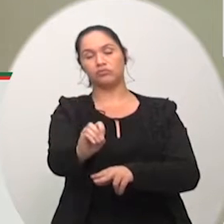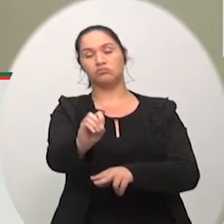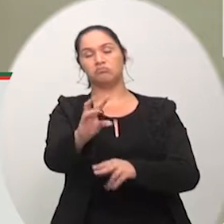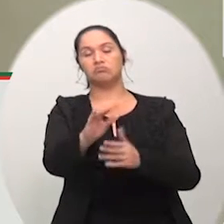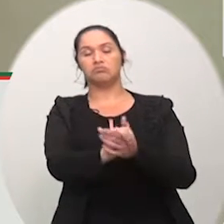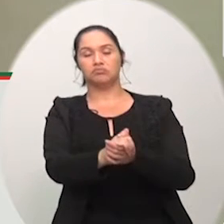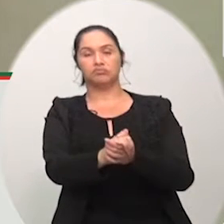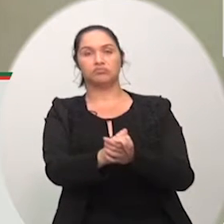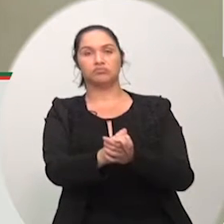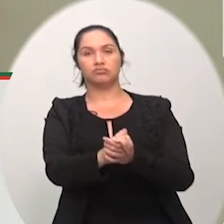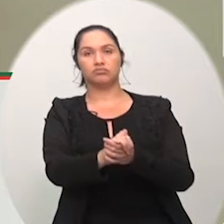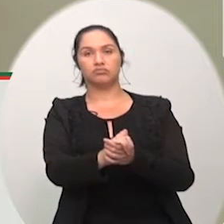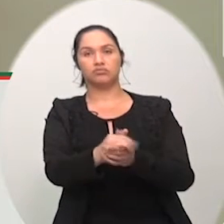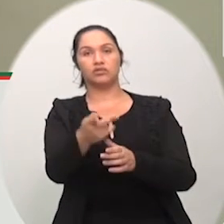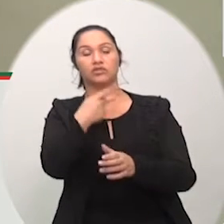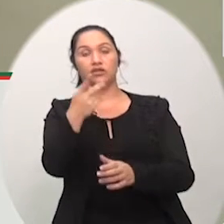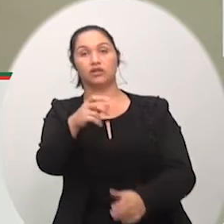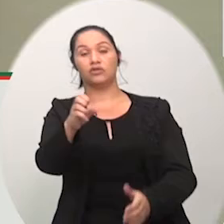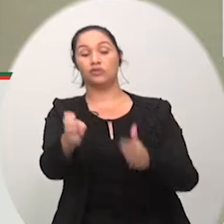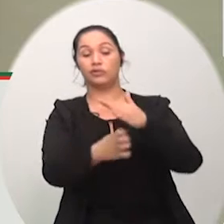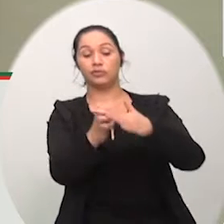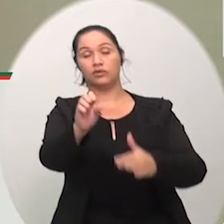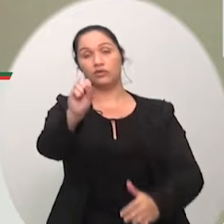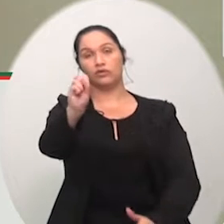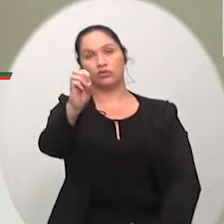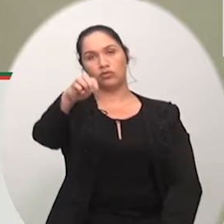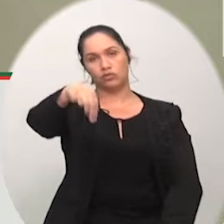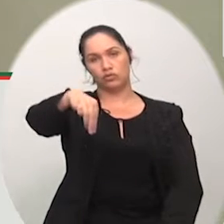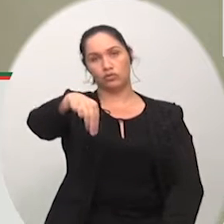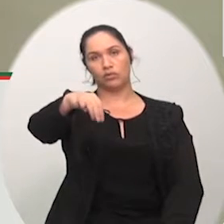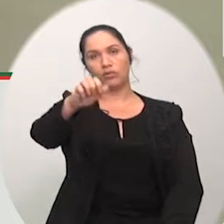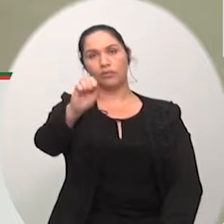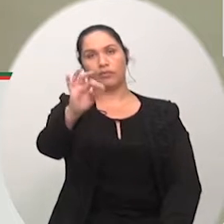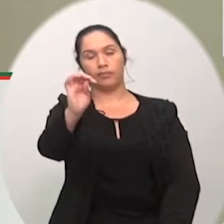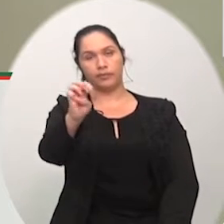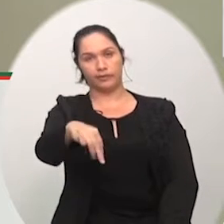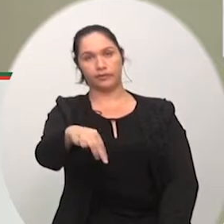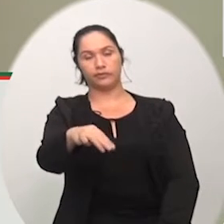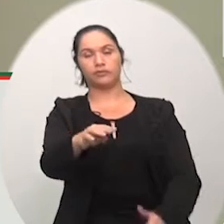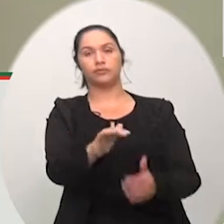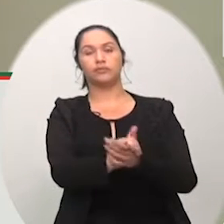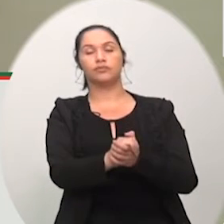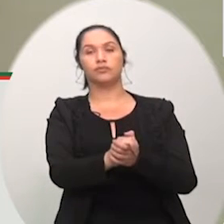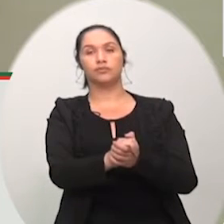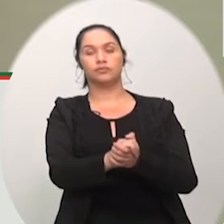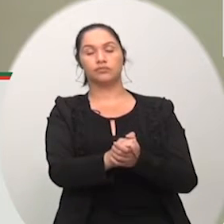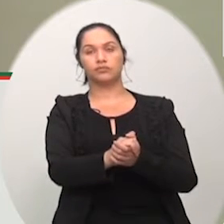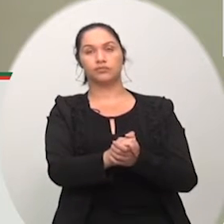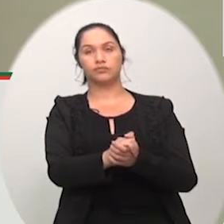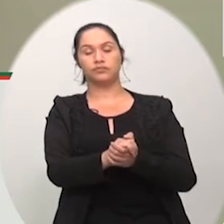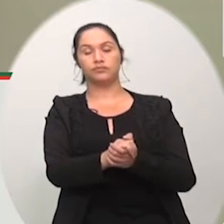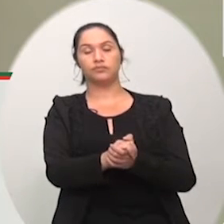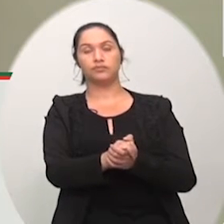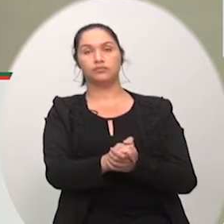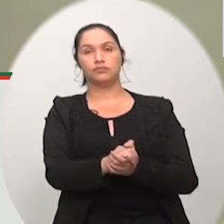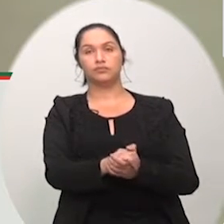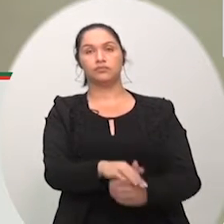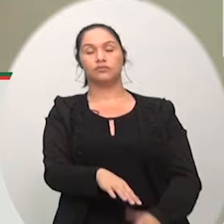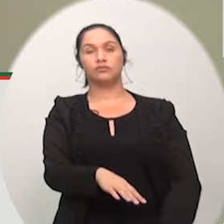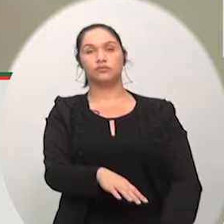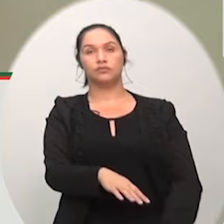Somatem a administração da Somatem dos cemitérios municipais